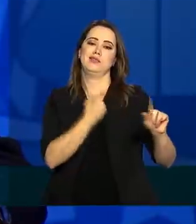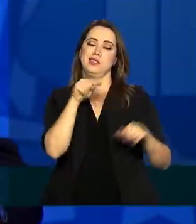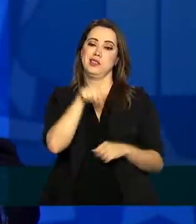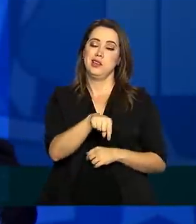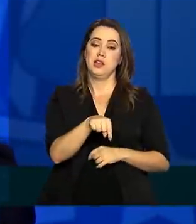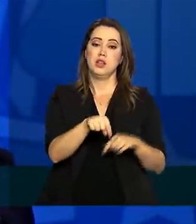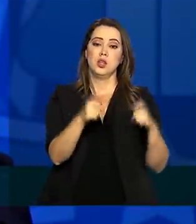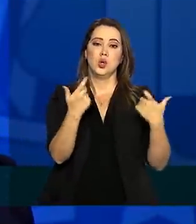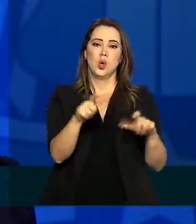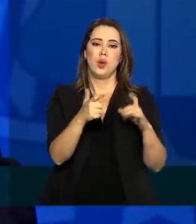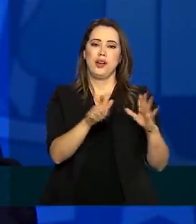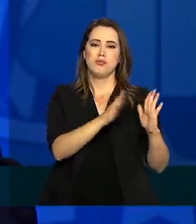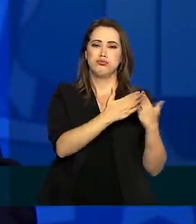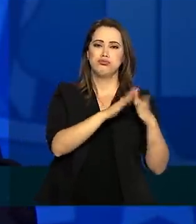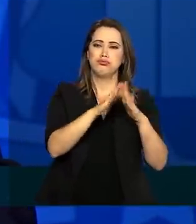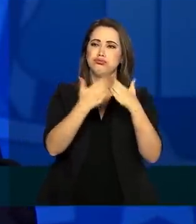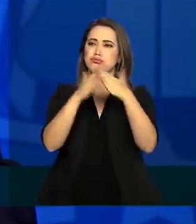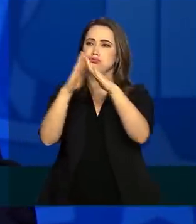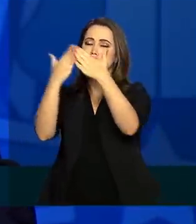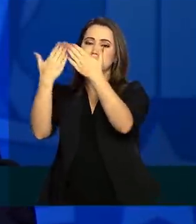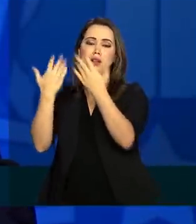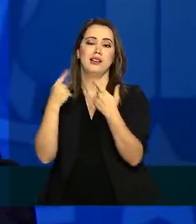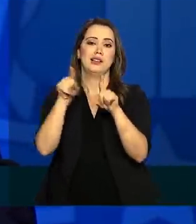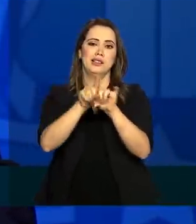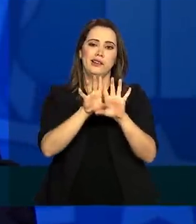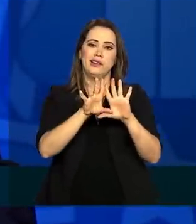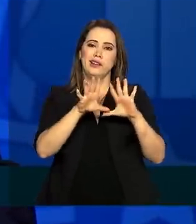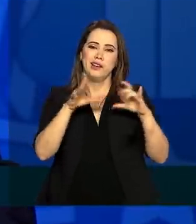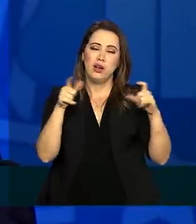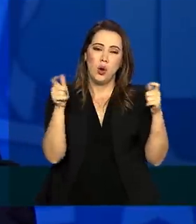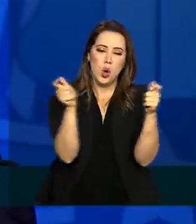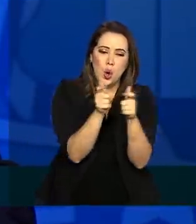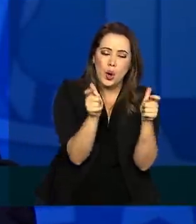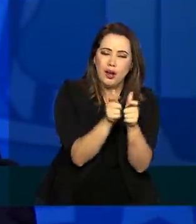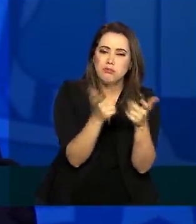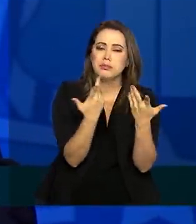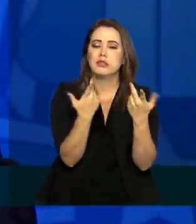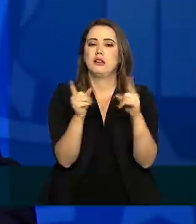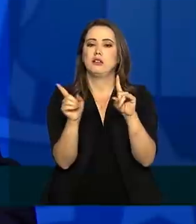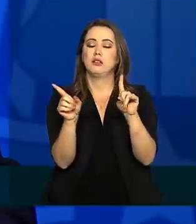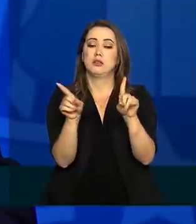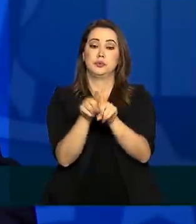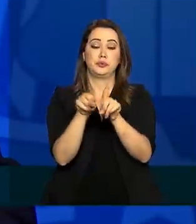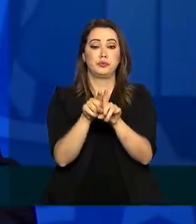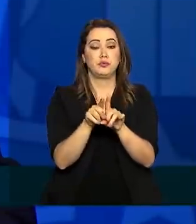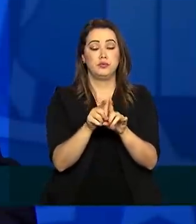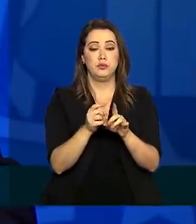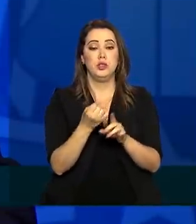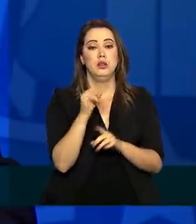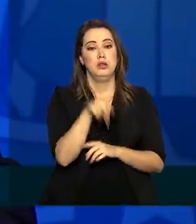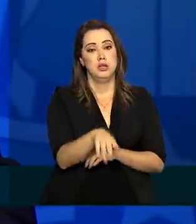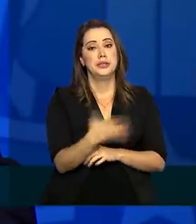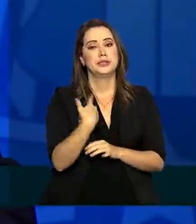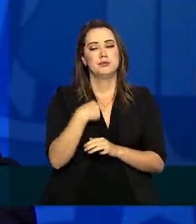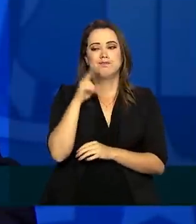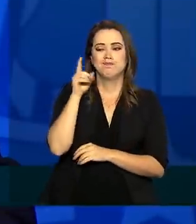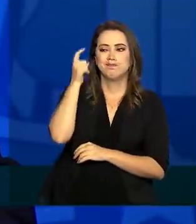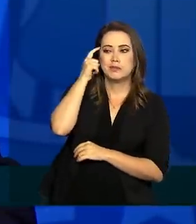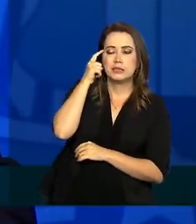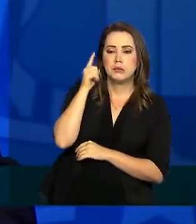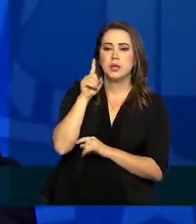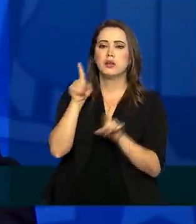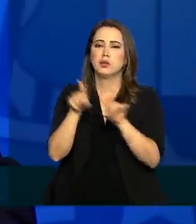aglomerações com adensamento populacional. Algo que foi questionado e merece uma análise mais